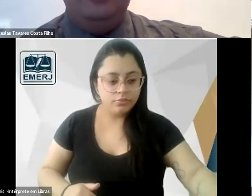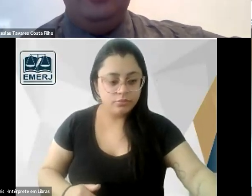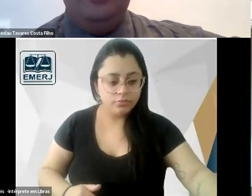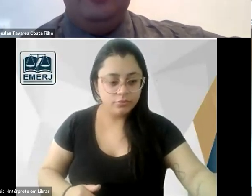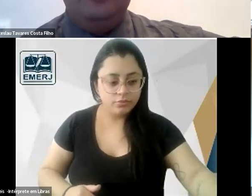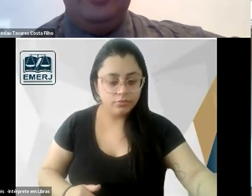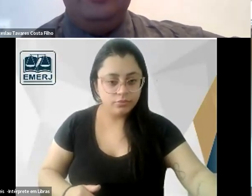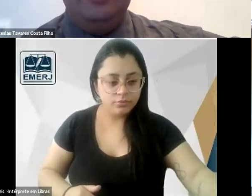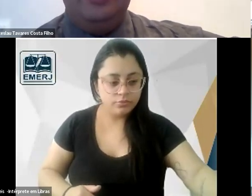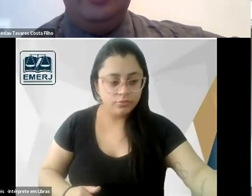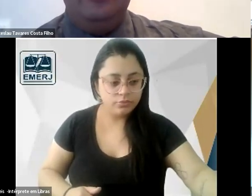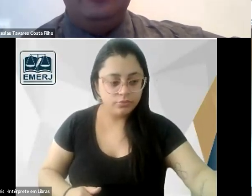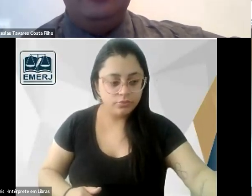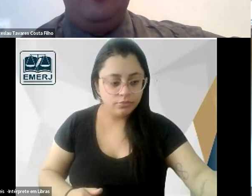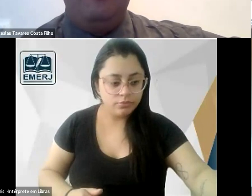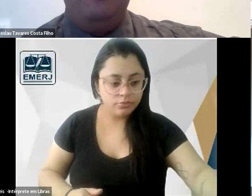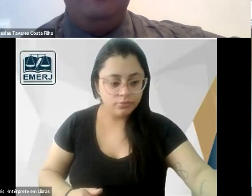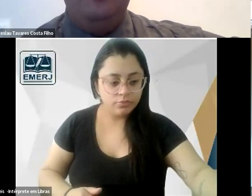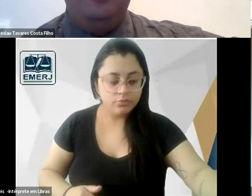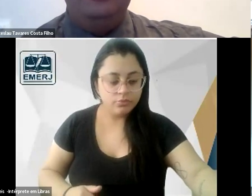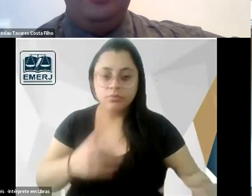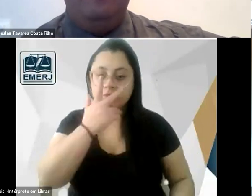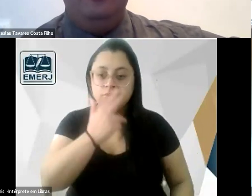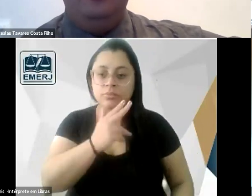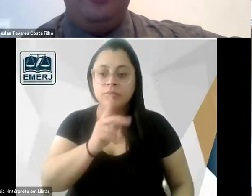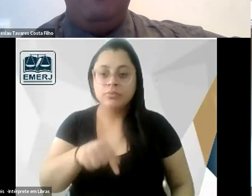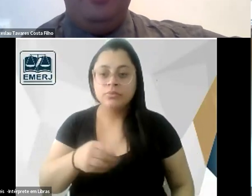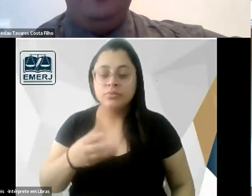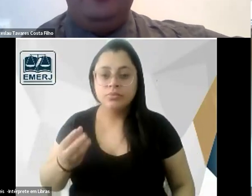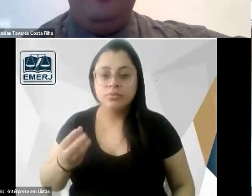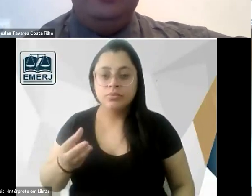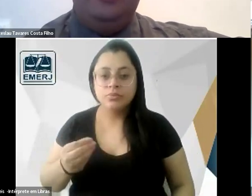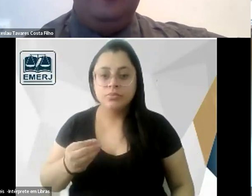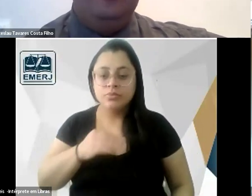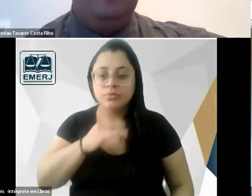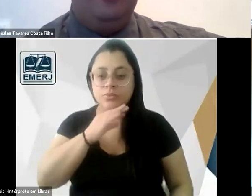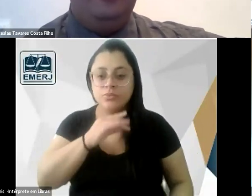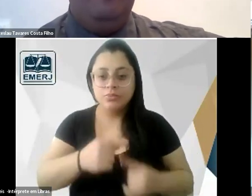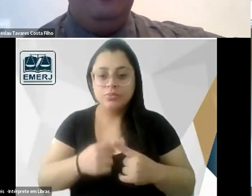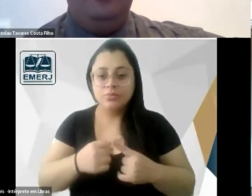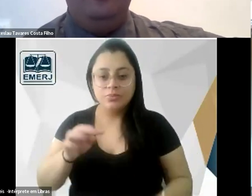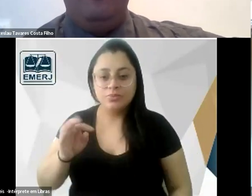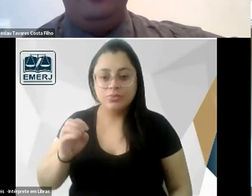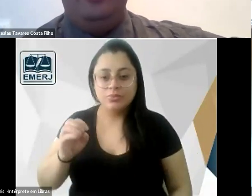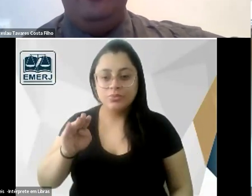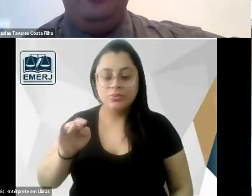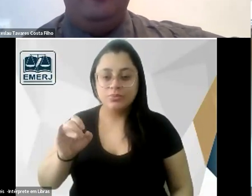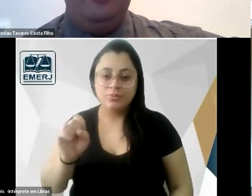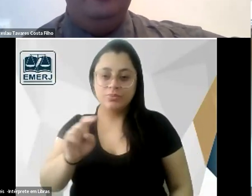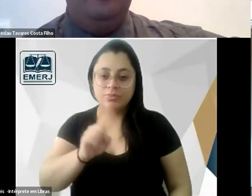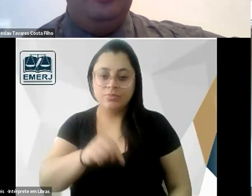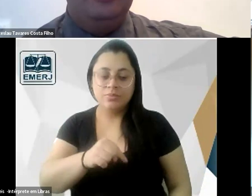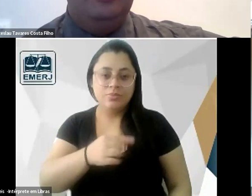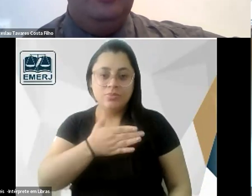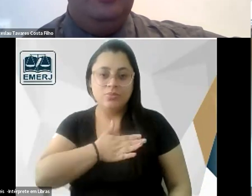antitomista eu acho que é exagerado eu acho que Tobias era um antidogmático Tobias era contra qualquer tipo de dogmatismo ele